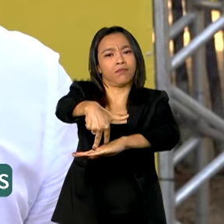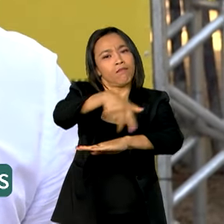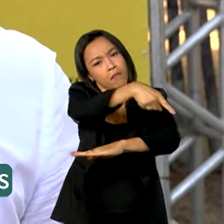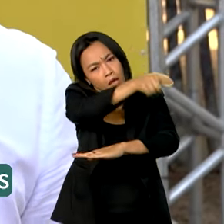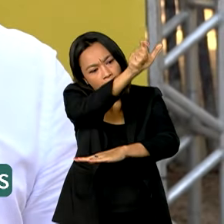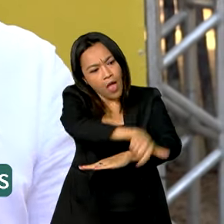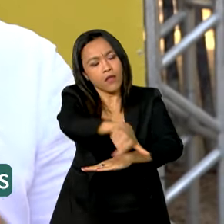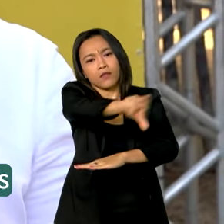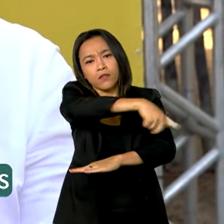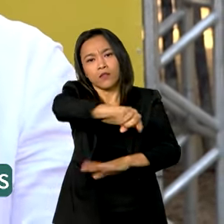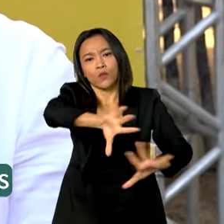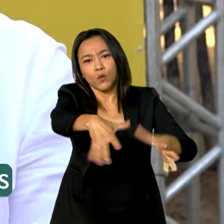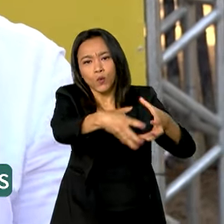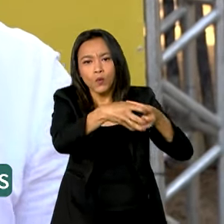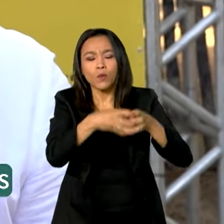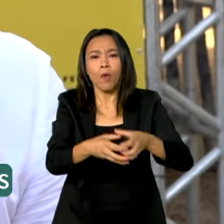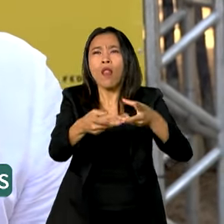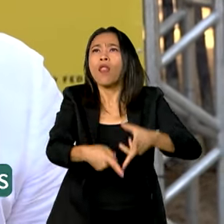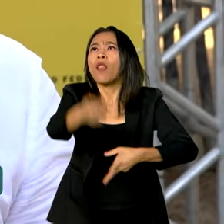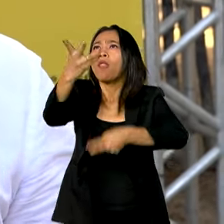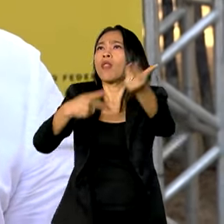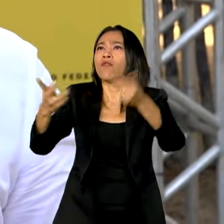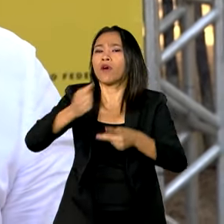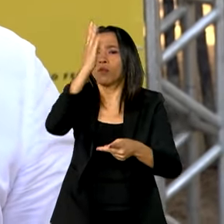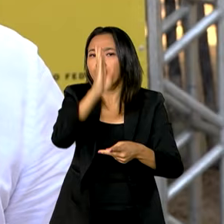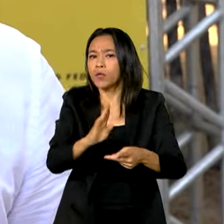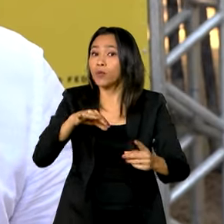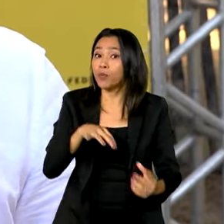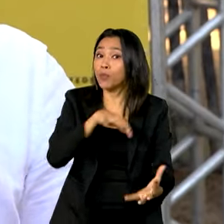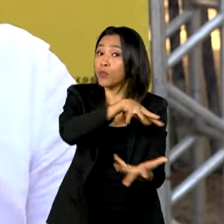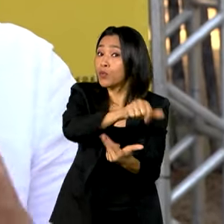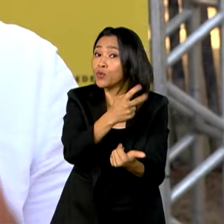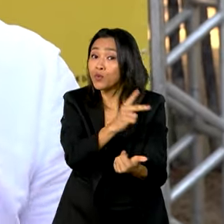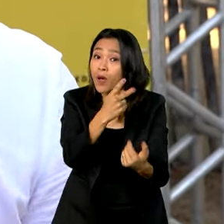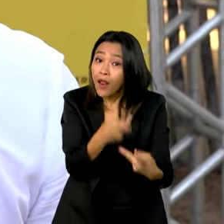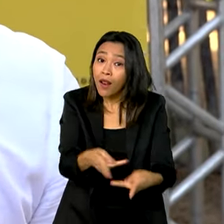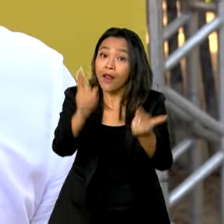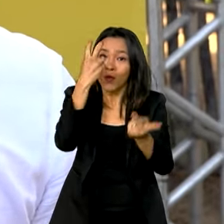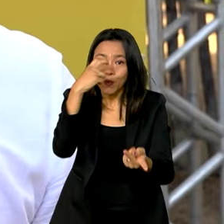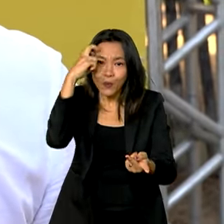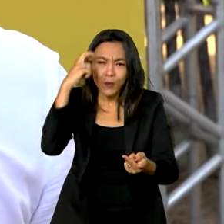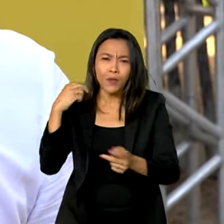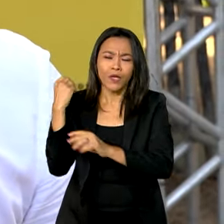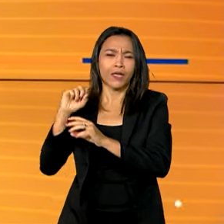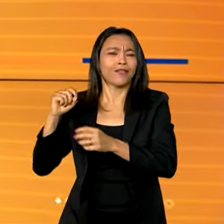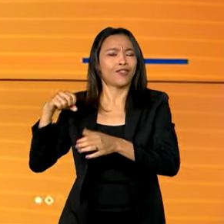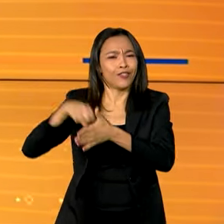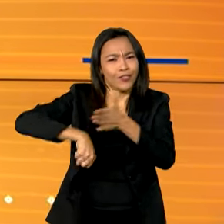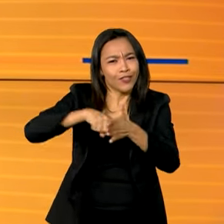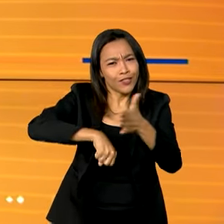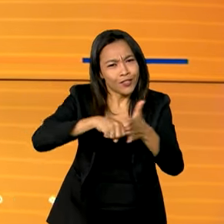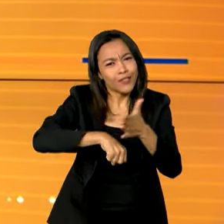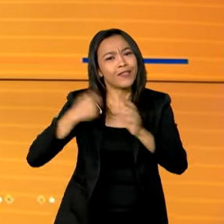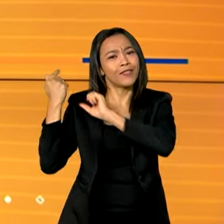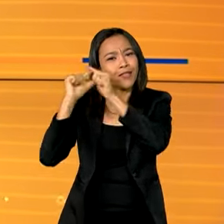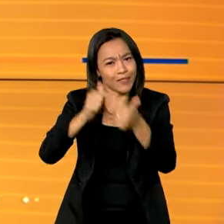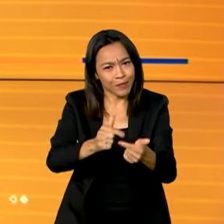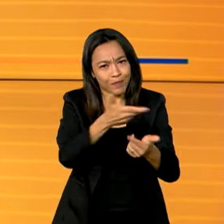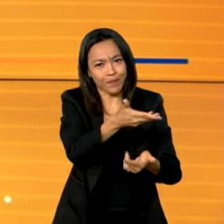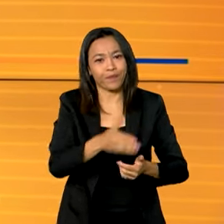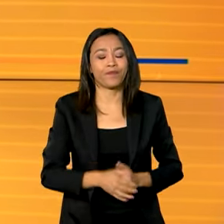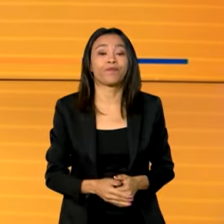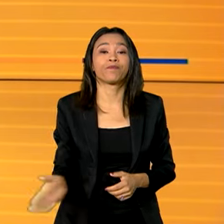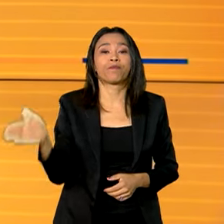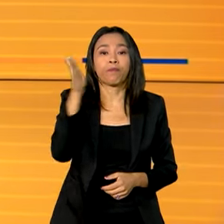comunidades possam levar para todo o Brasil e para o mundo sua cultura, sua história de luta e tradição. O preço